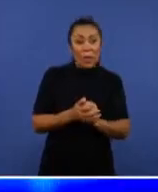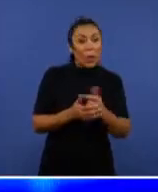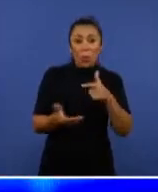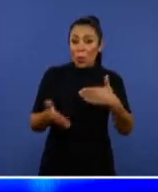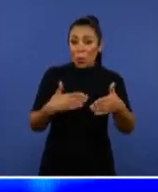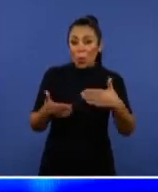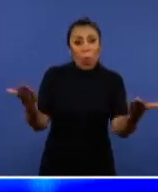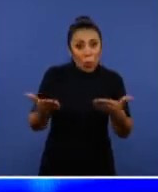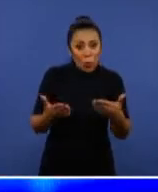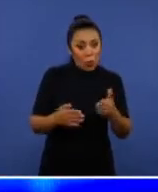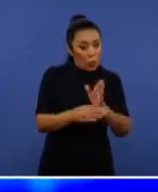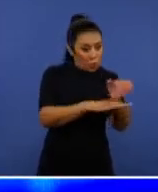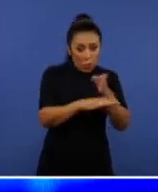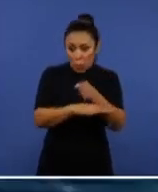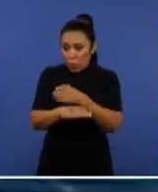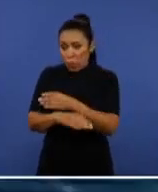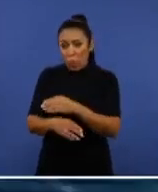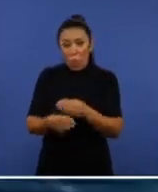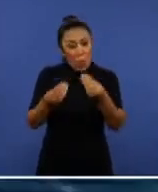considerar.